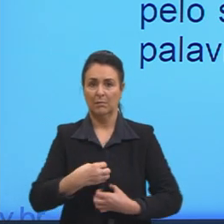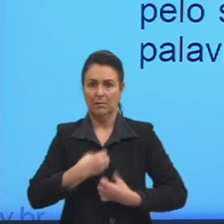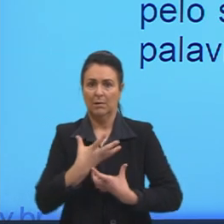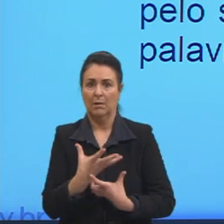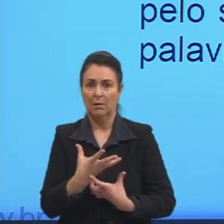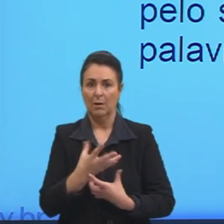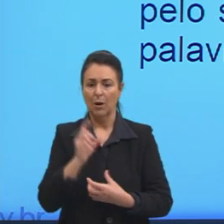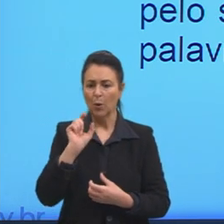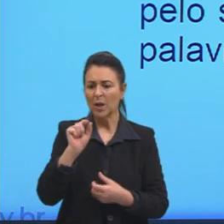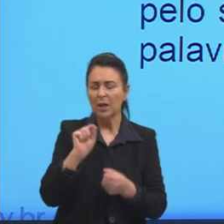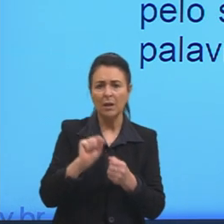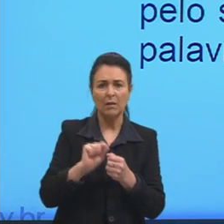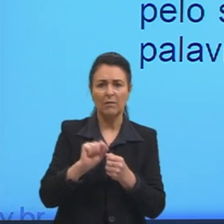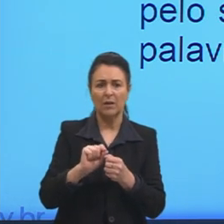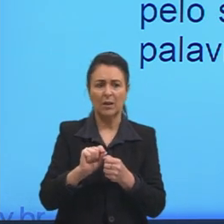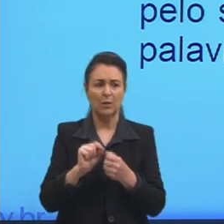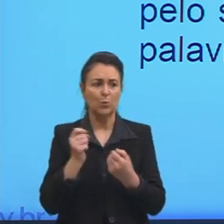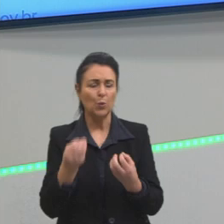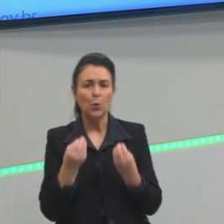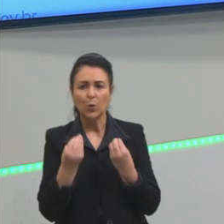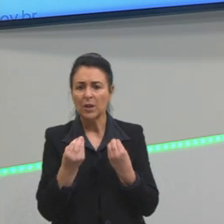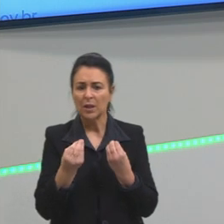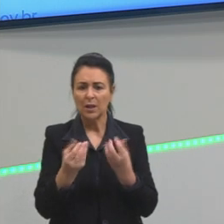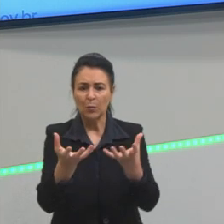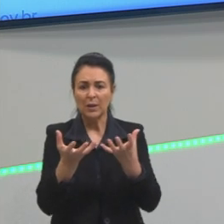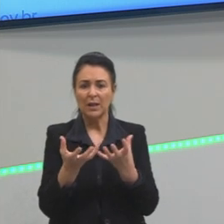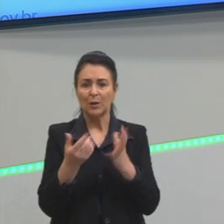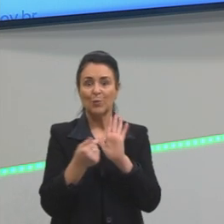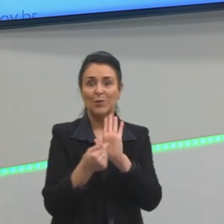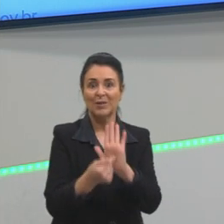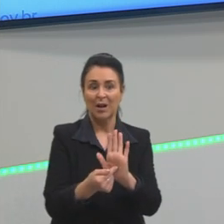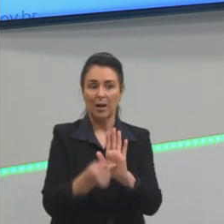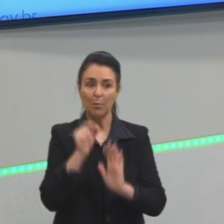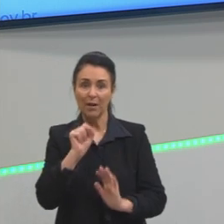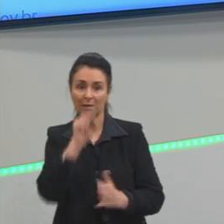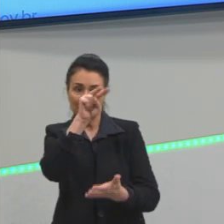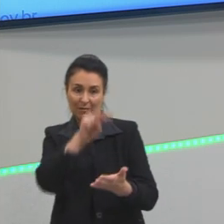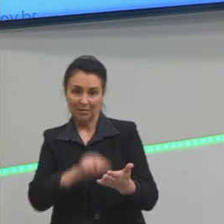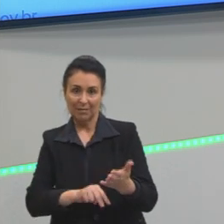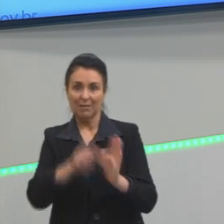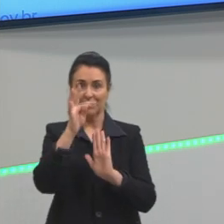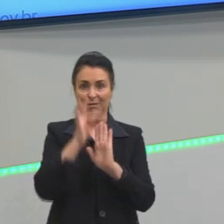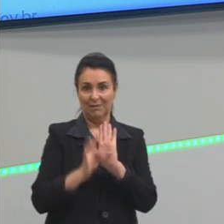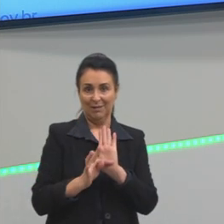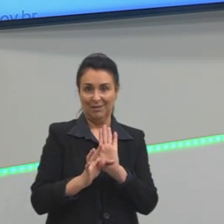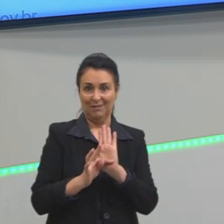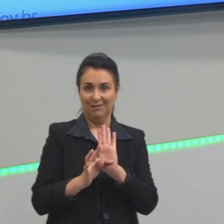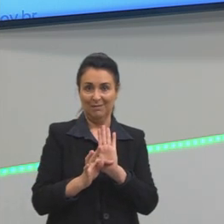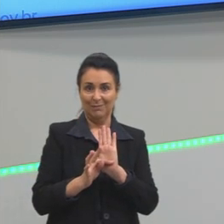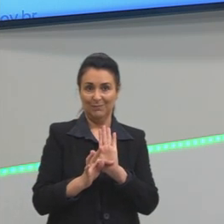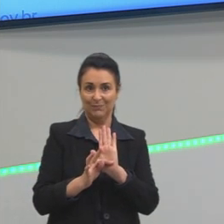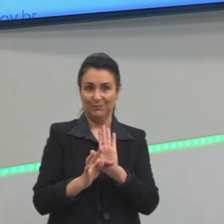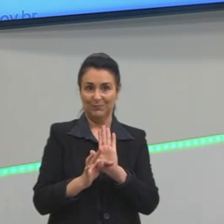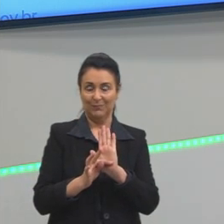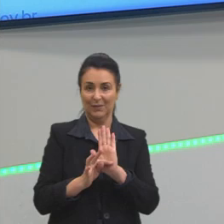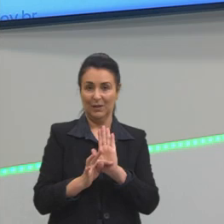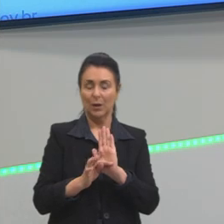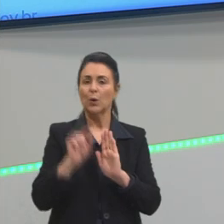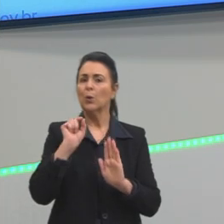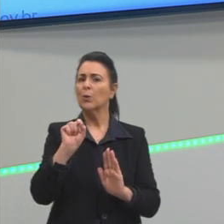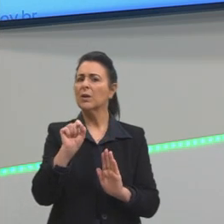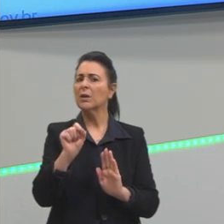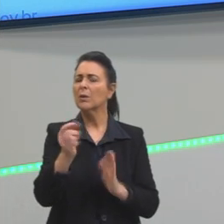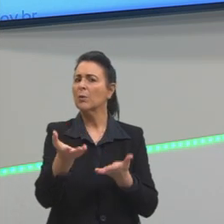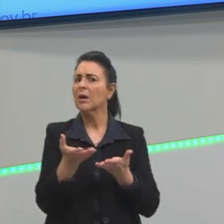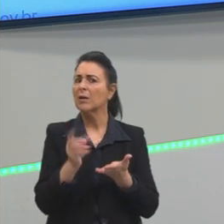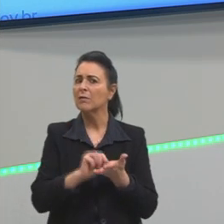que efeito eu quero trazer no meu leitor o que eu quero fazer com que o meu